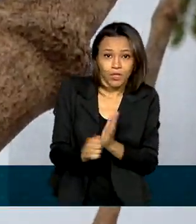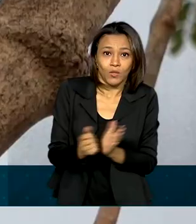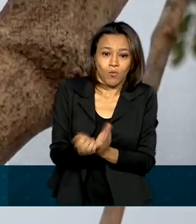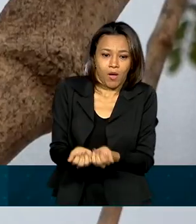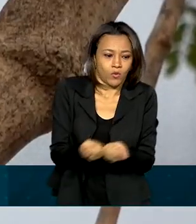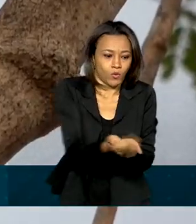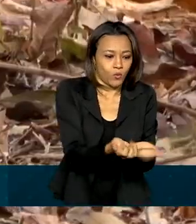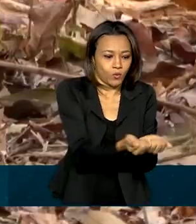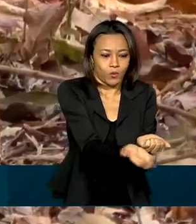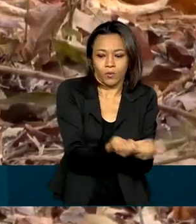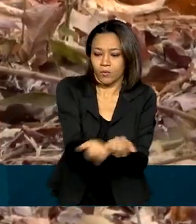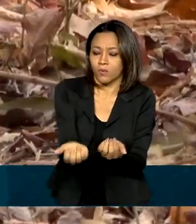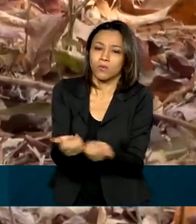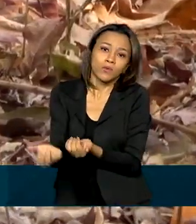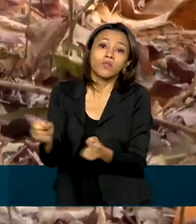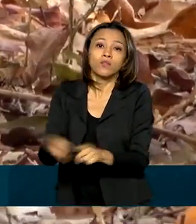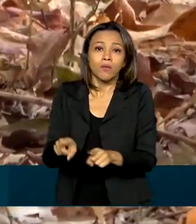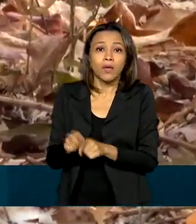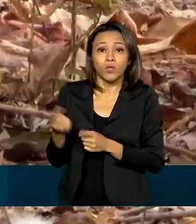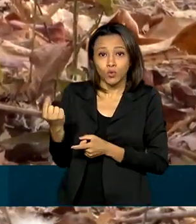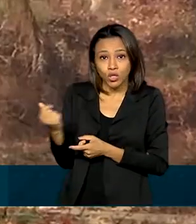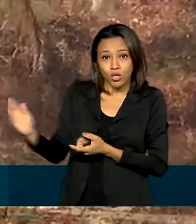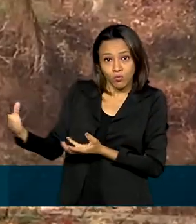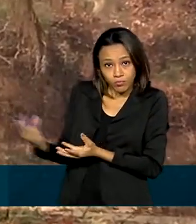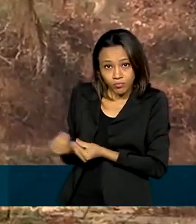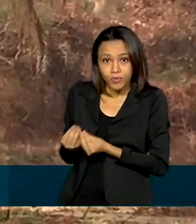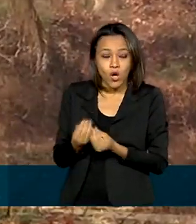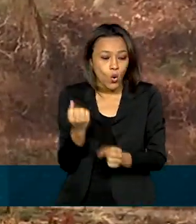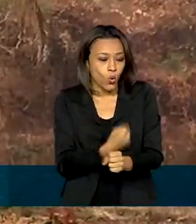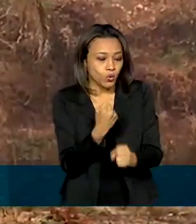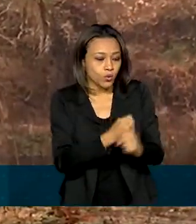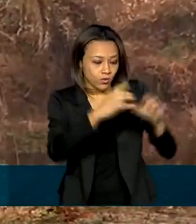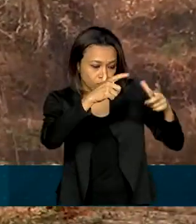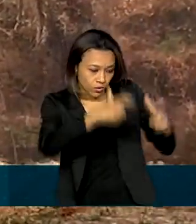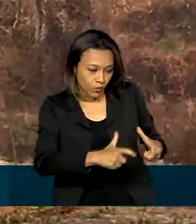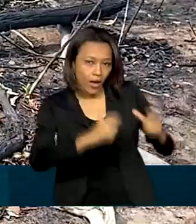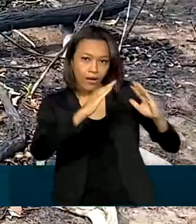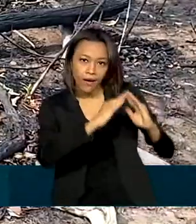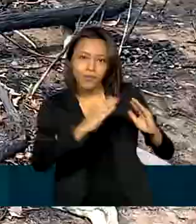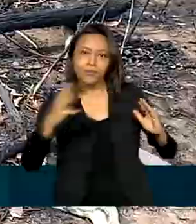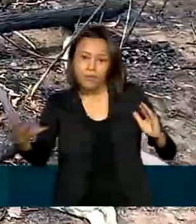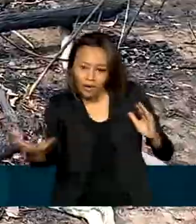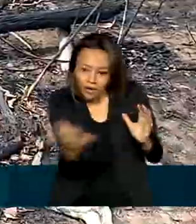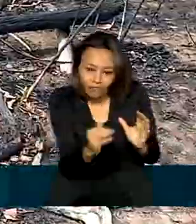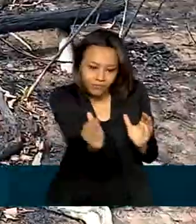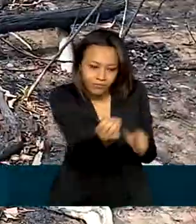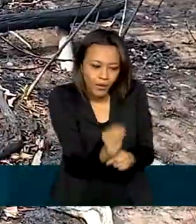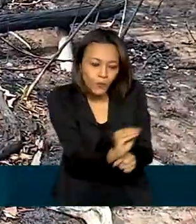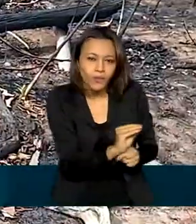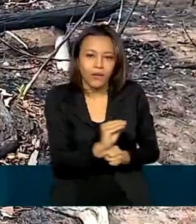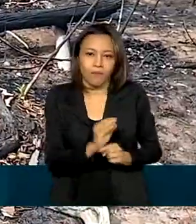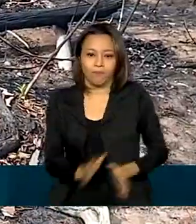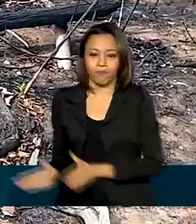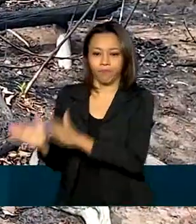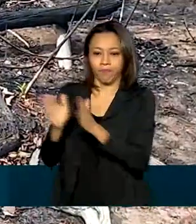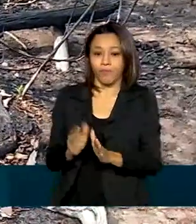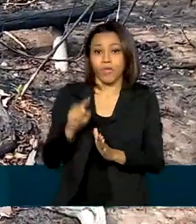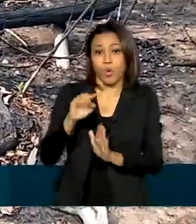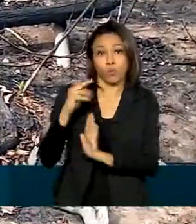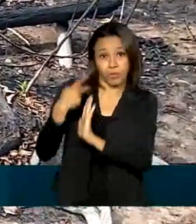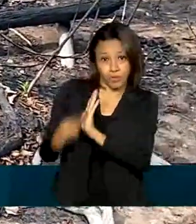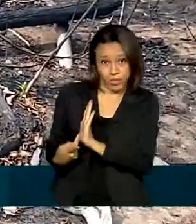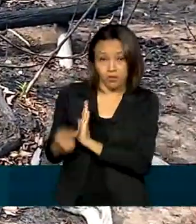também será destinada para a construção de espaços para receber os bichos. A Ação Bicho Vivo tem como